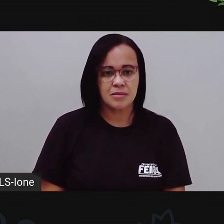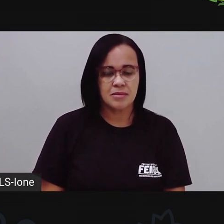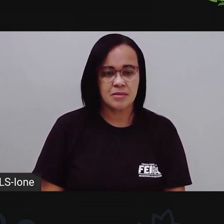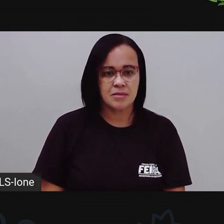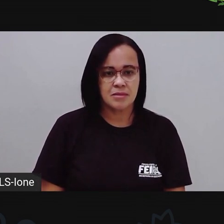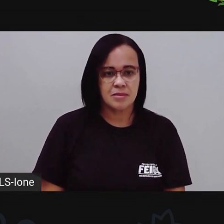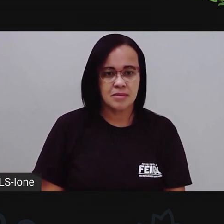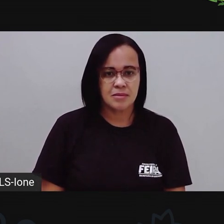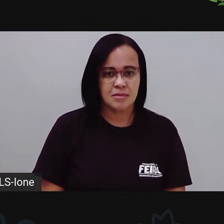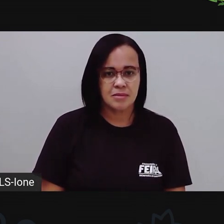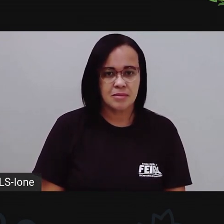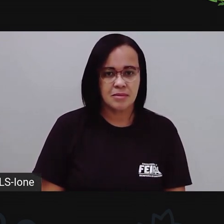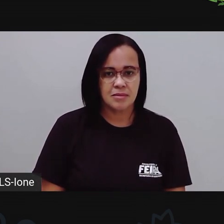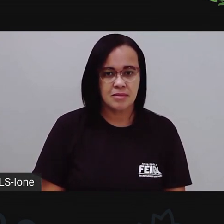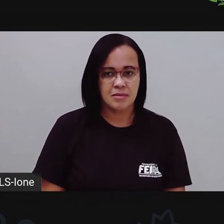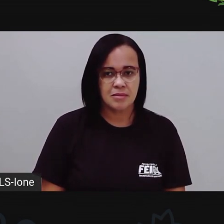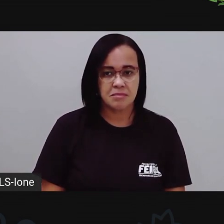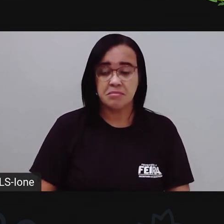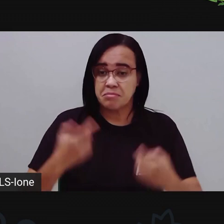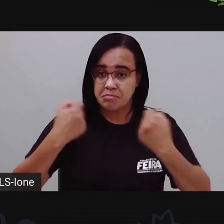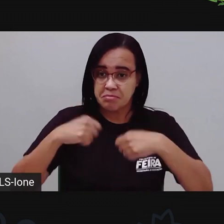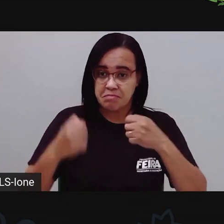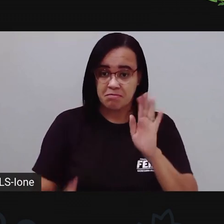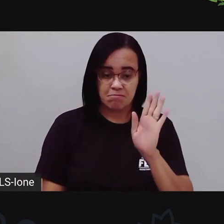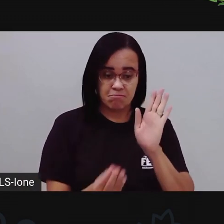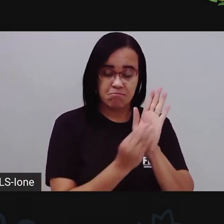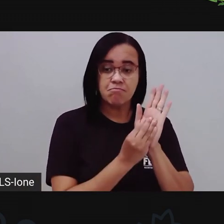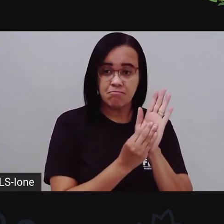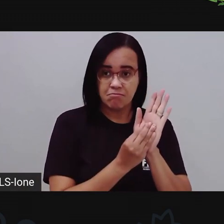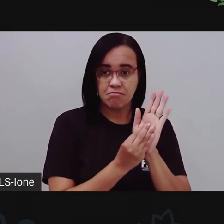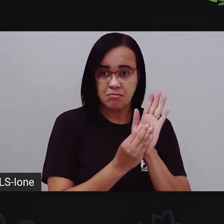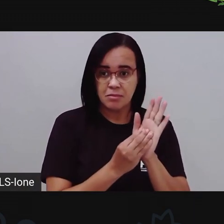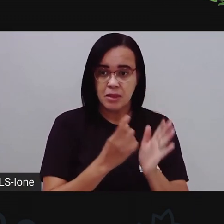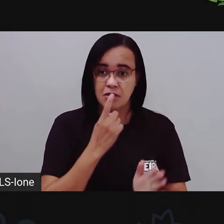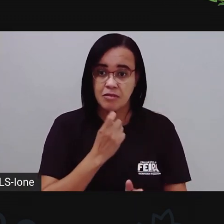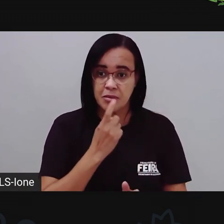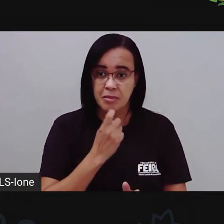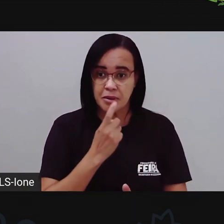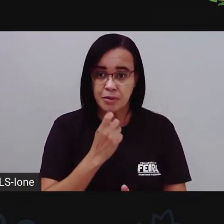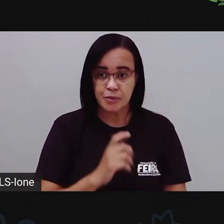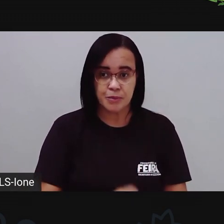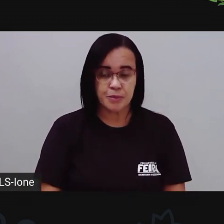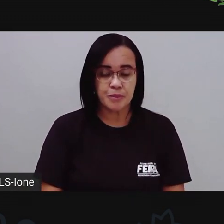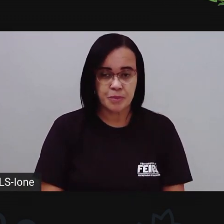Tem que colocar mais um pouquinho de vermelho pra ficar mais forte. Só um minutinho.